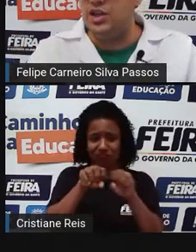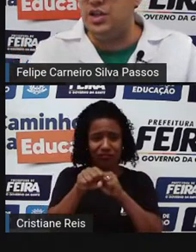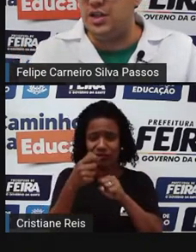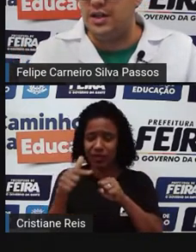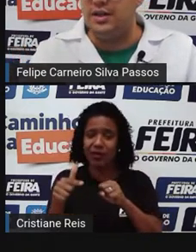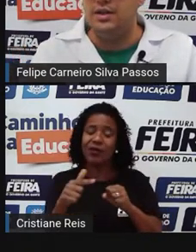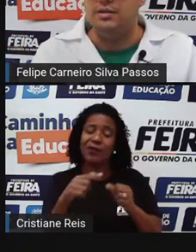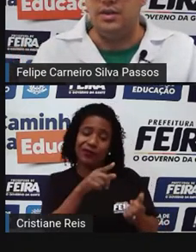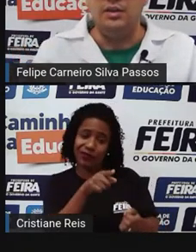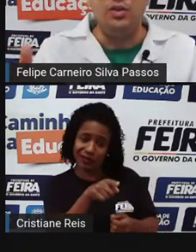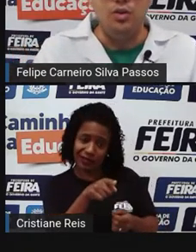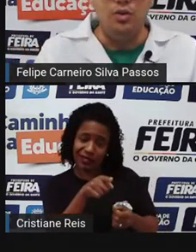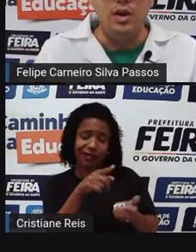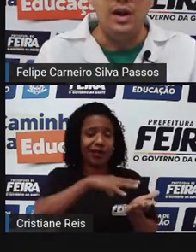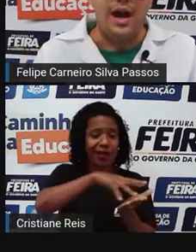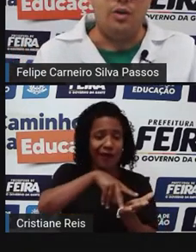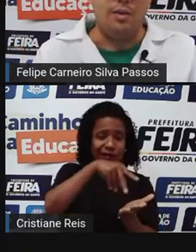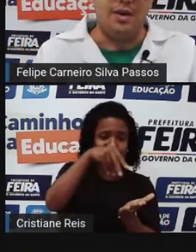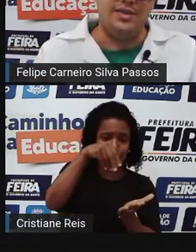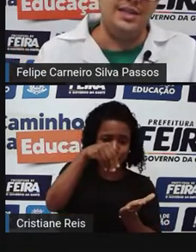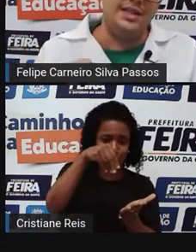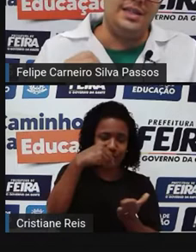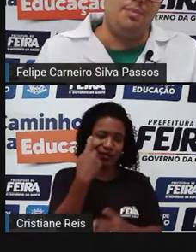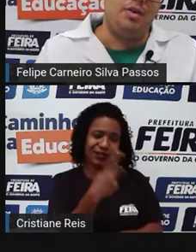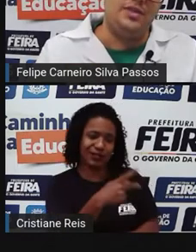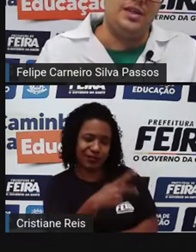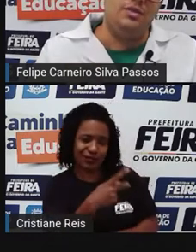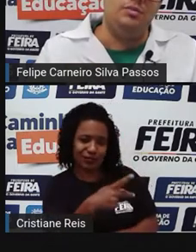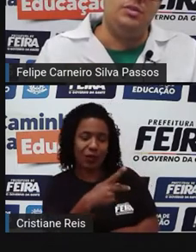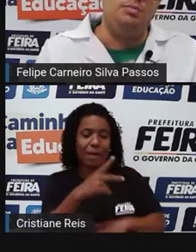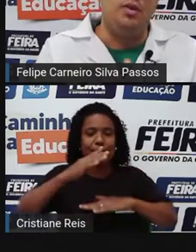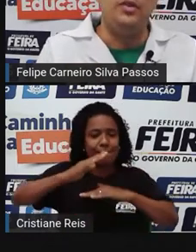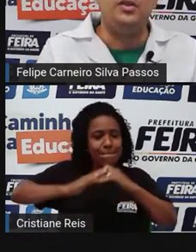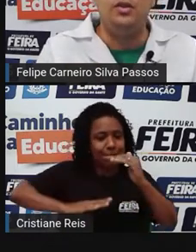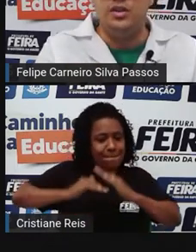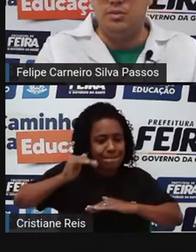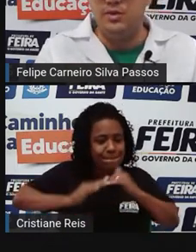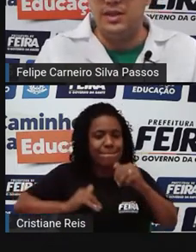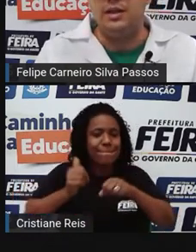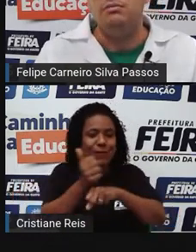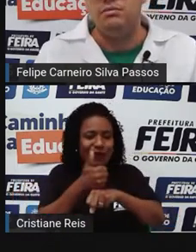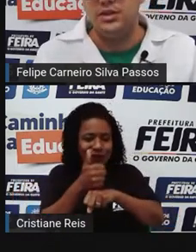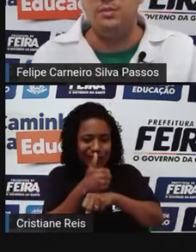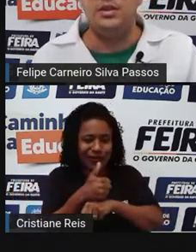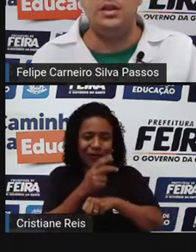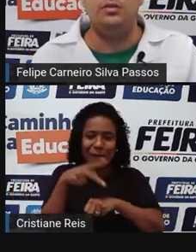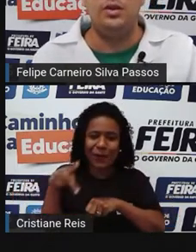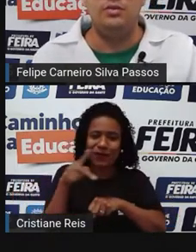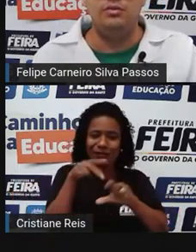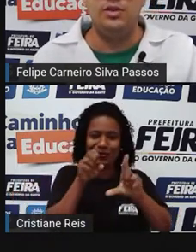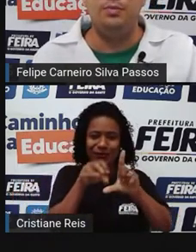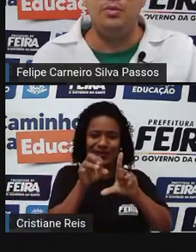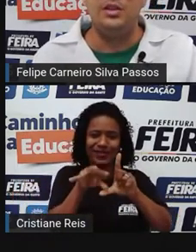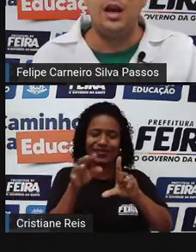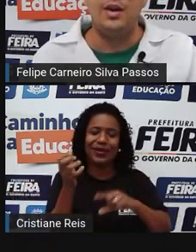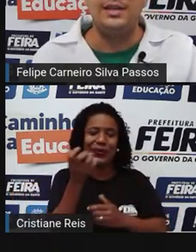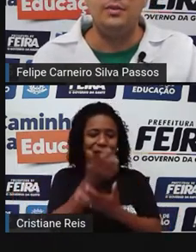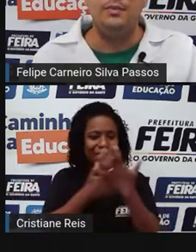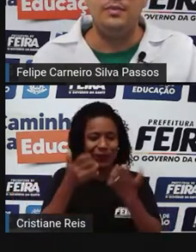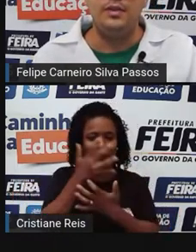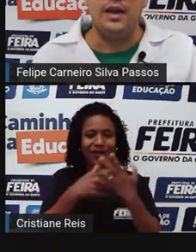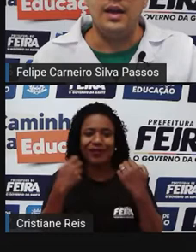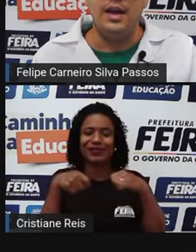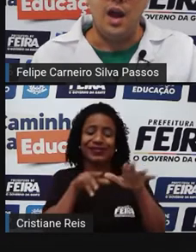um artista, um cantor. Agora, para você exercer a profissão de professor de música, você precisa do seu diploma de